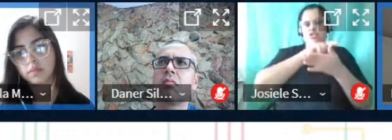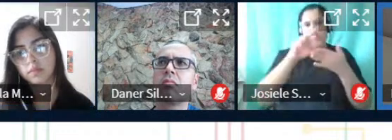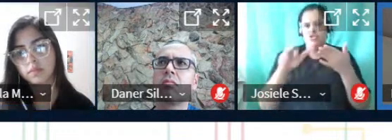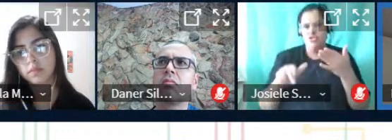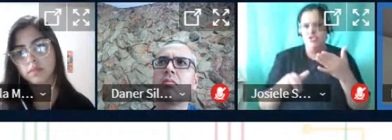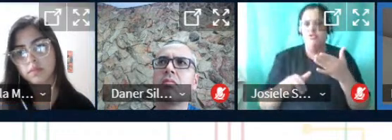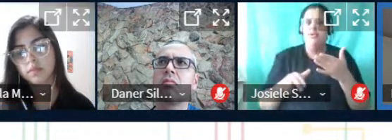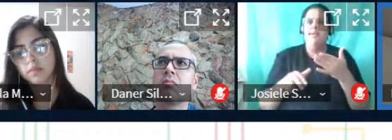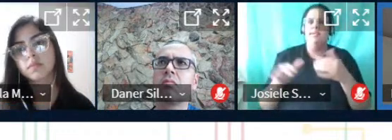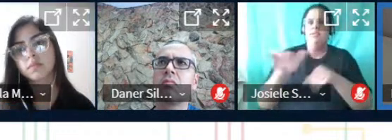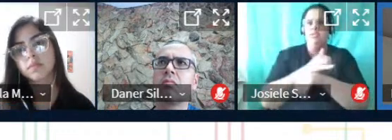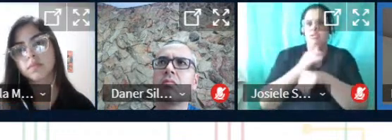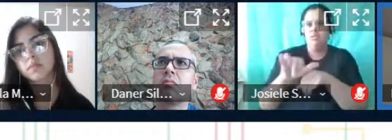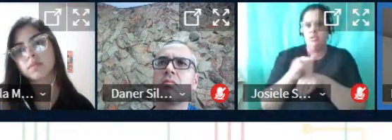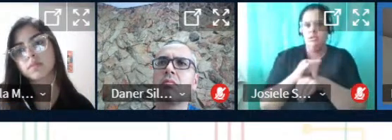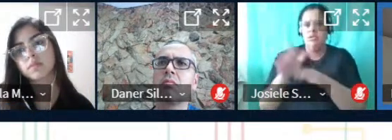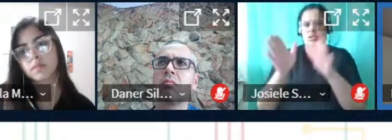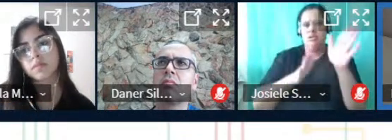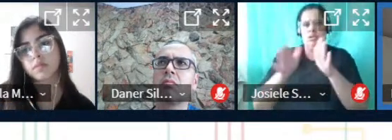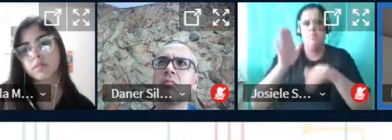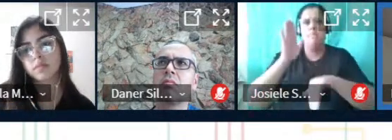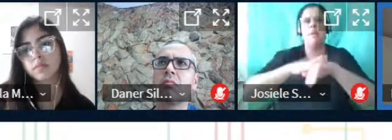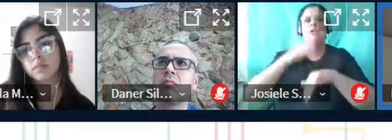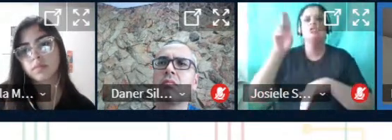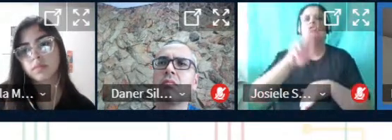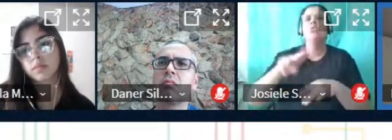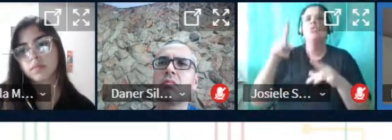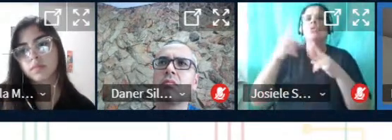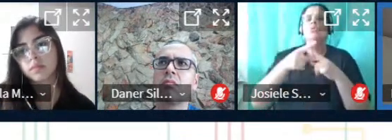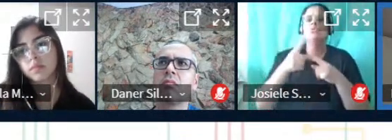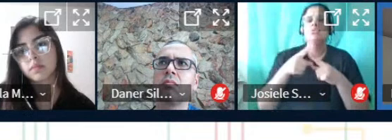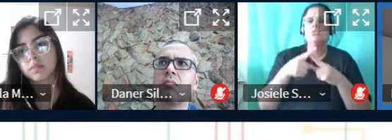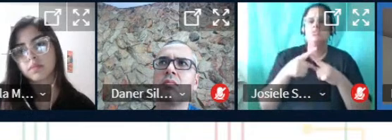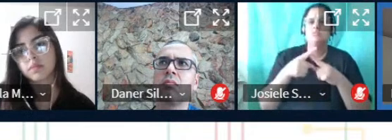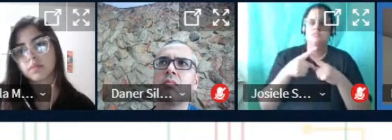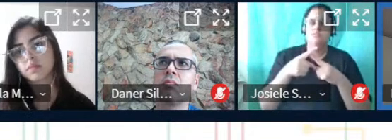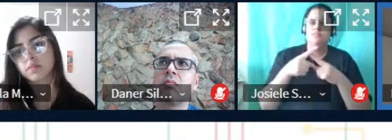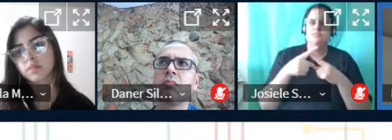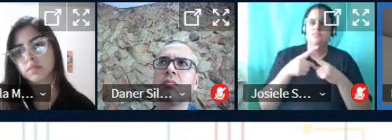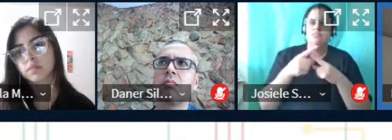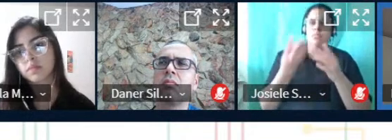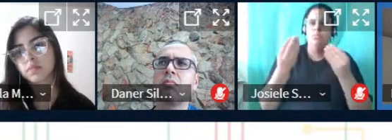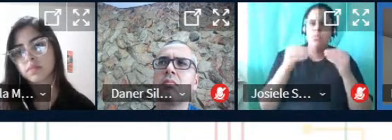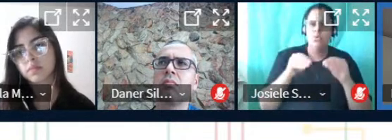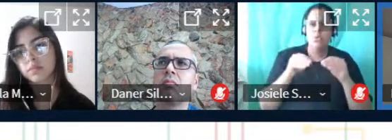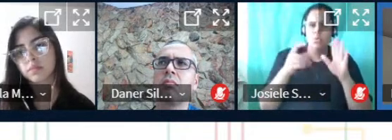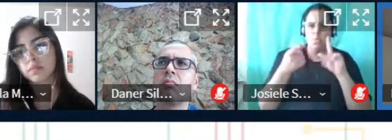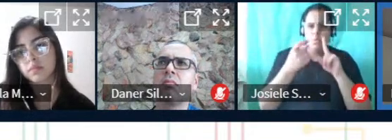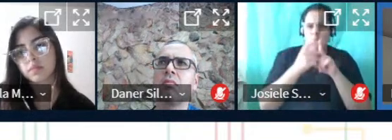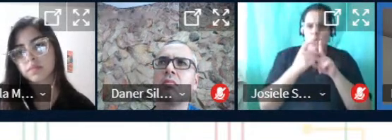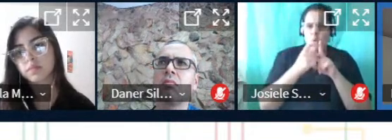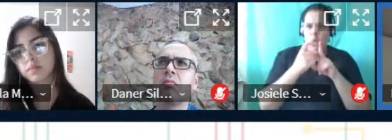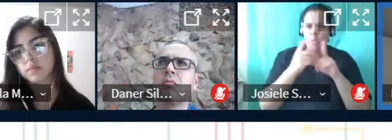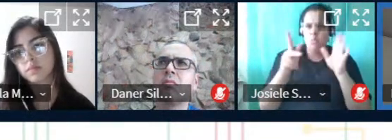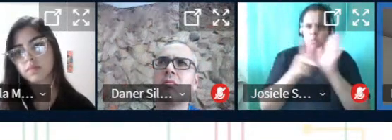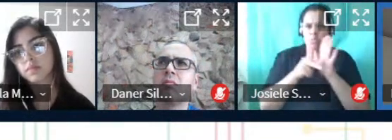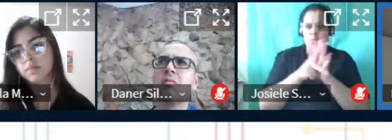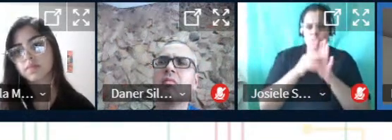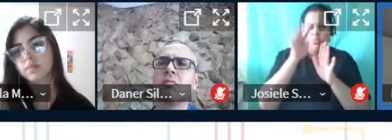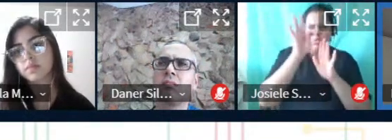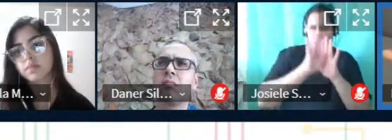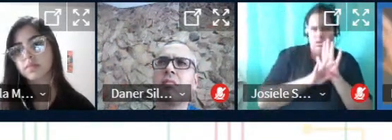acessibilidade né então qual que vocês estão utilizando mais assim que tipo de ferramenta eles estão eu vi que o botão um programa lá que lê um programa em modo texto